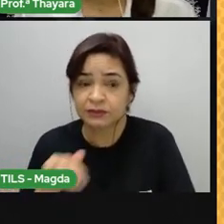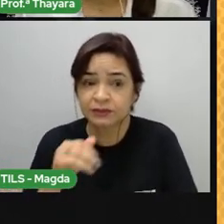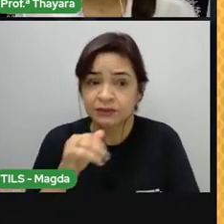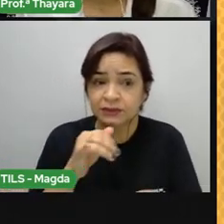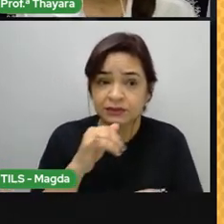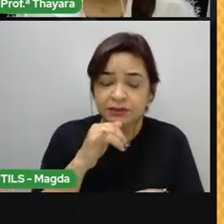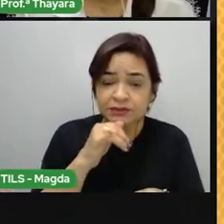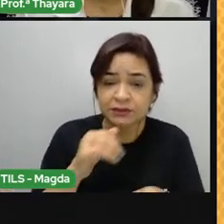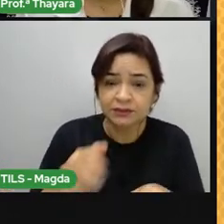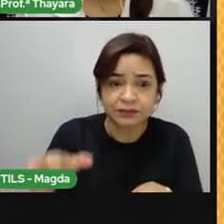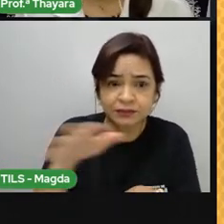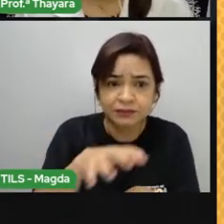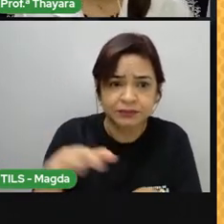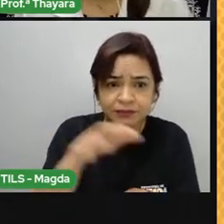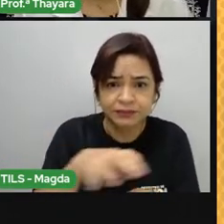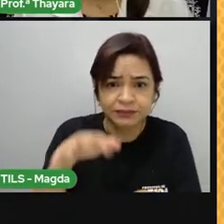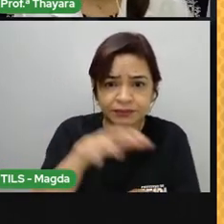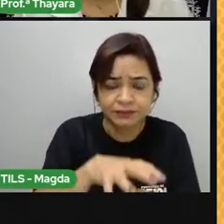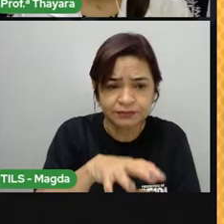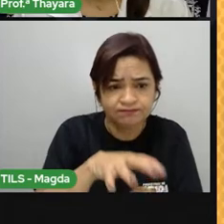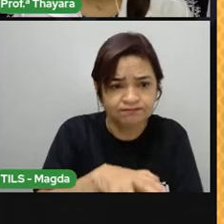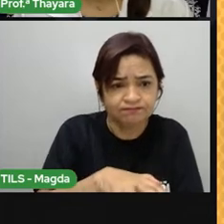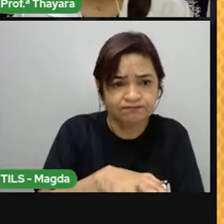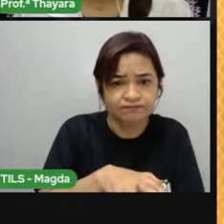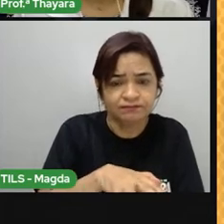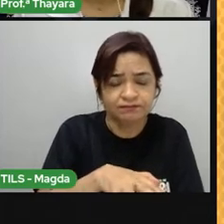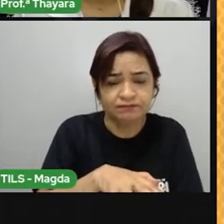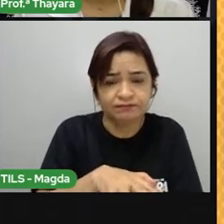que isole os restos orgânicos do ambiente externo.